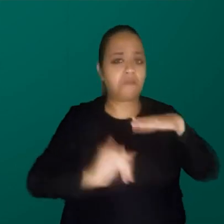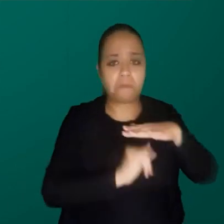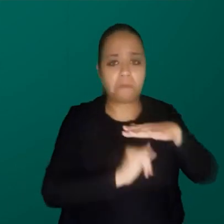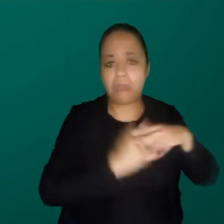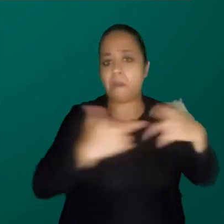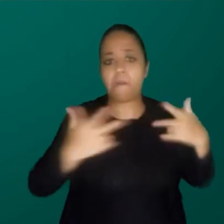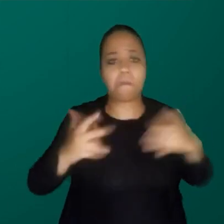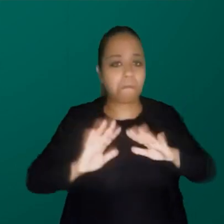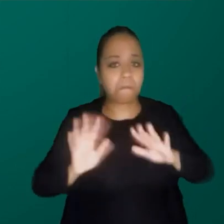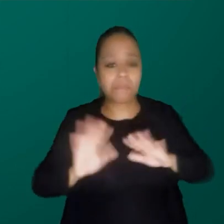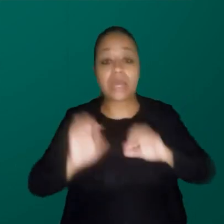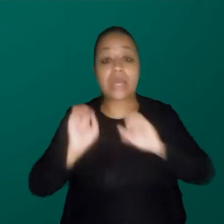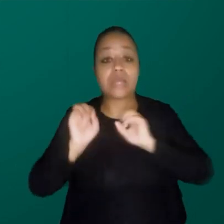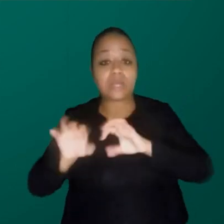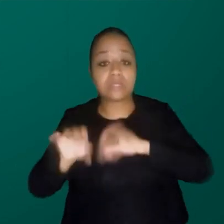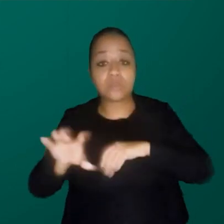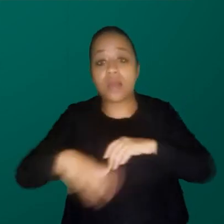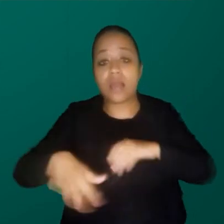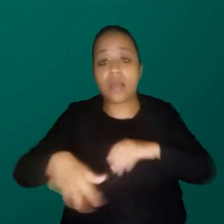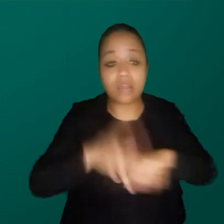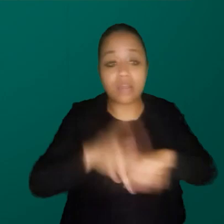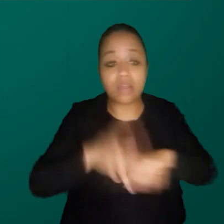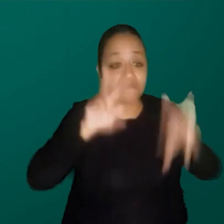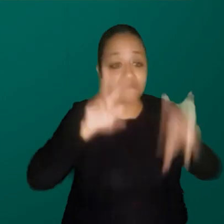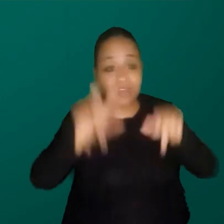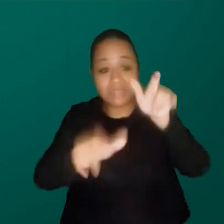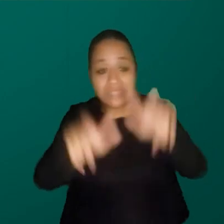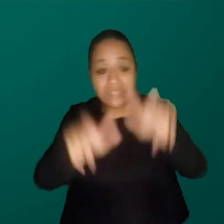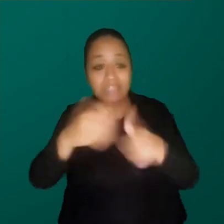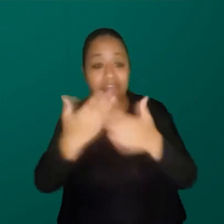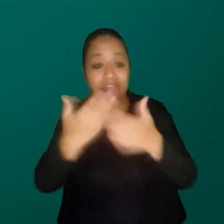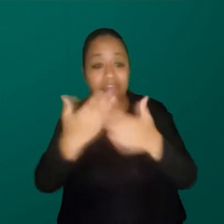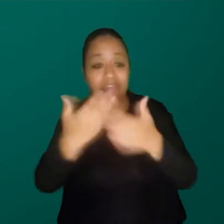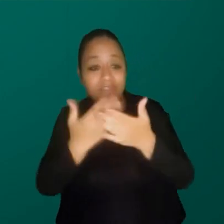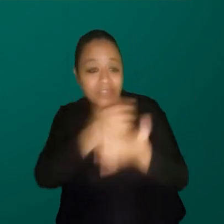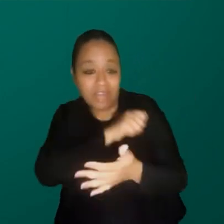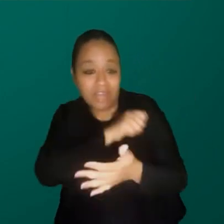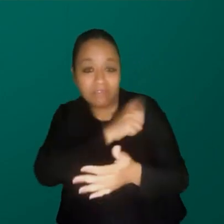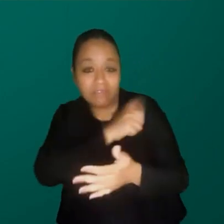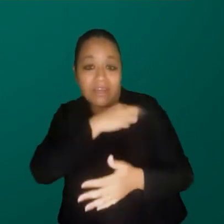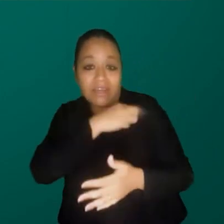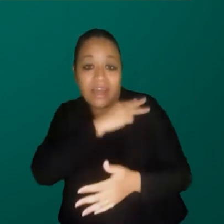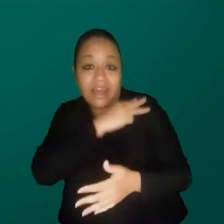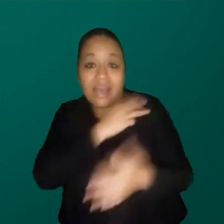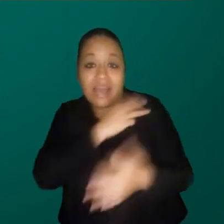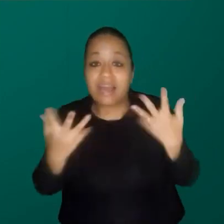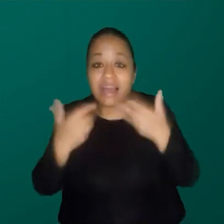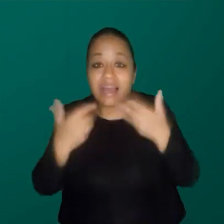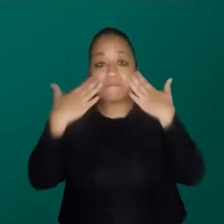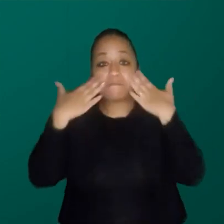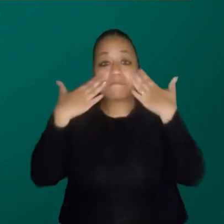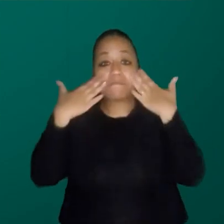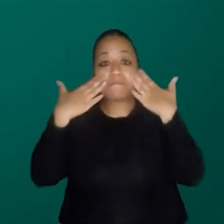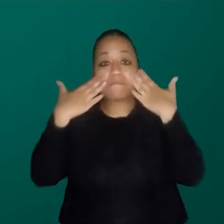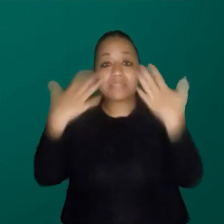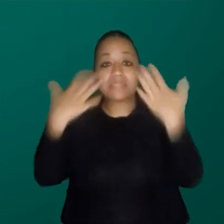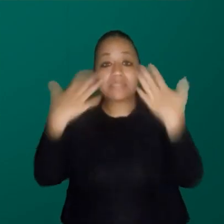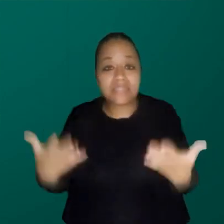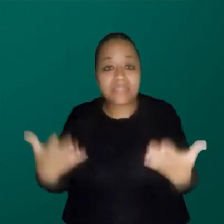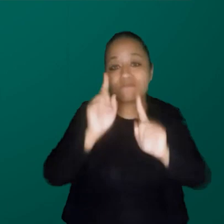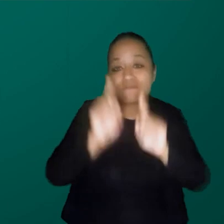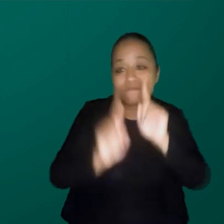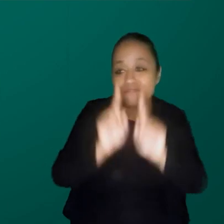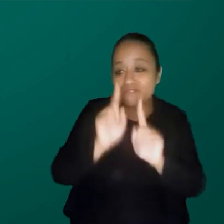educação. E de ver as estudantes de ensino médio brilhando, apresentando aqueles dados,